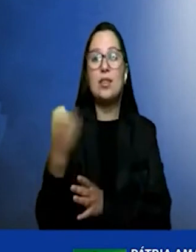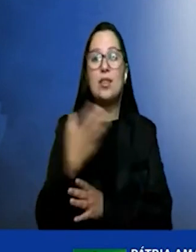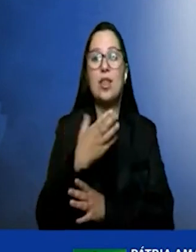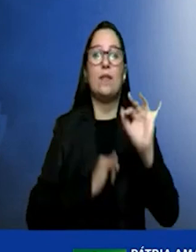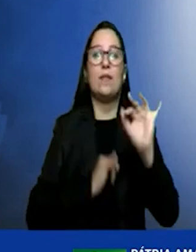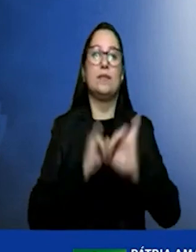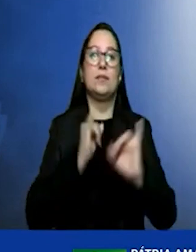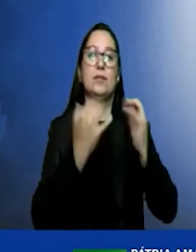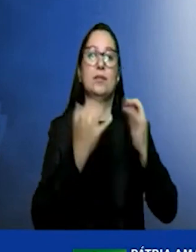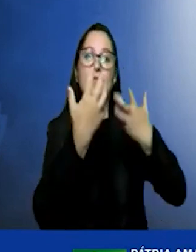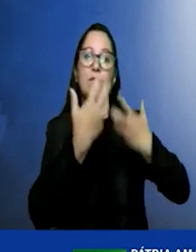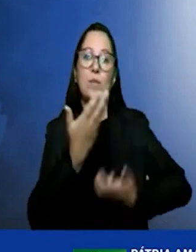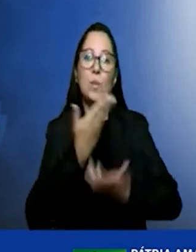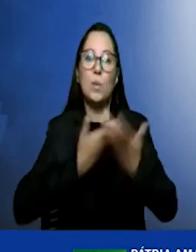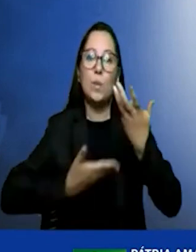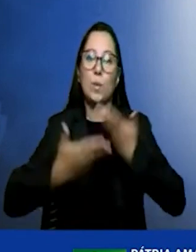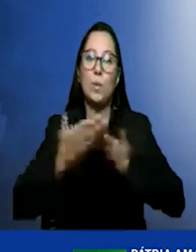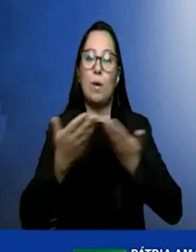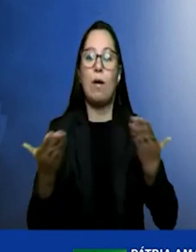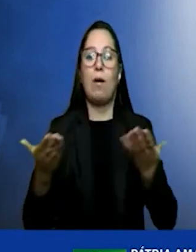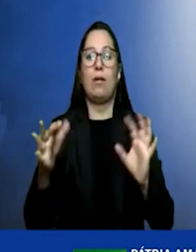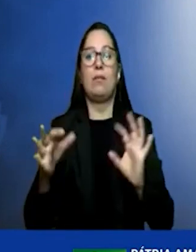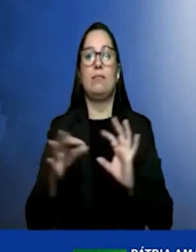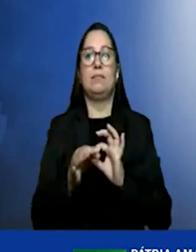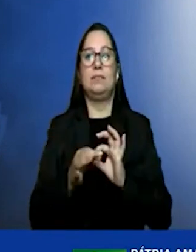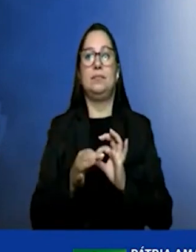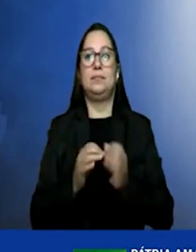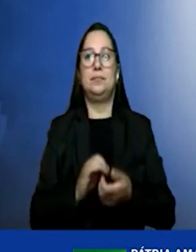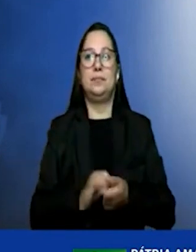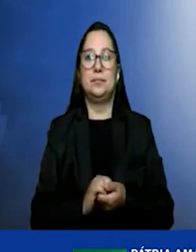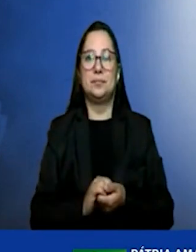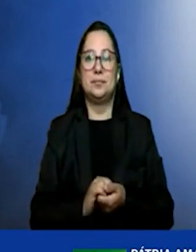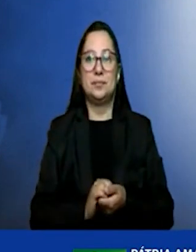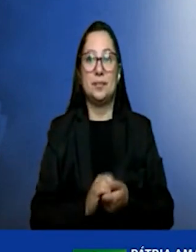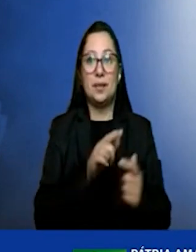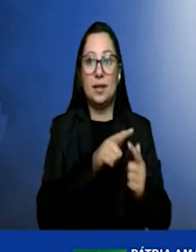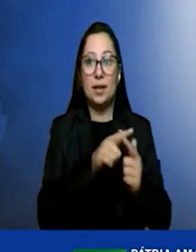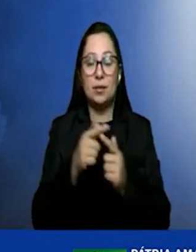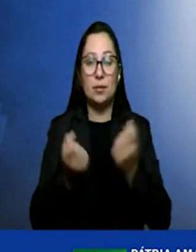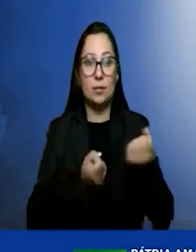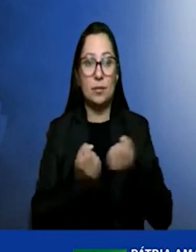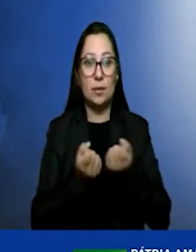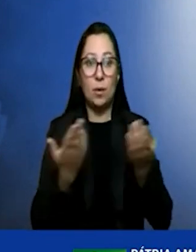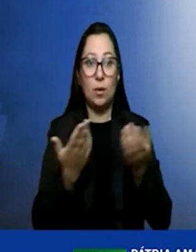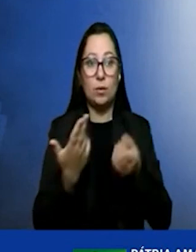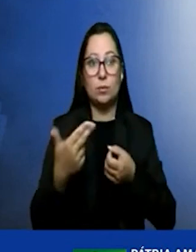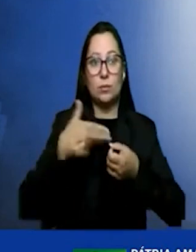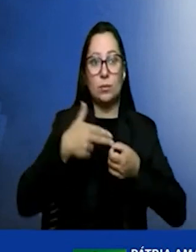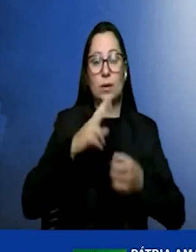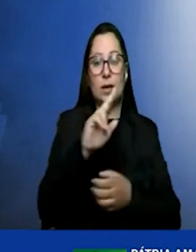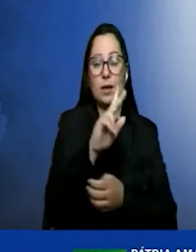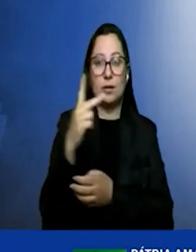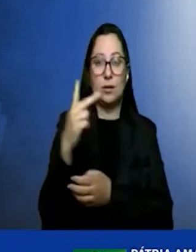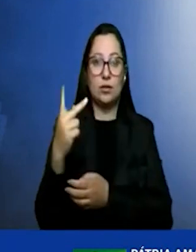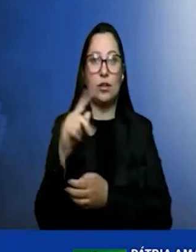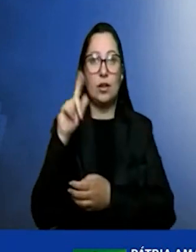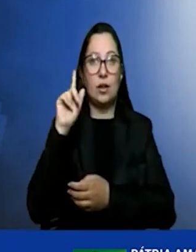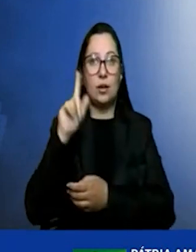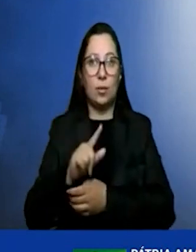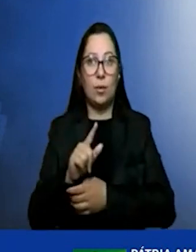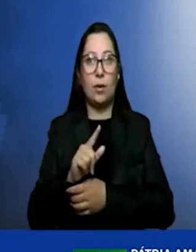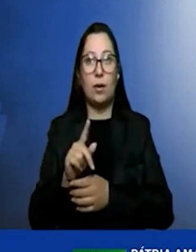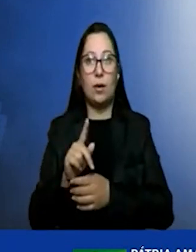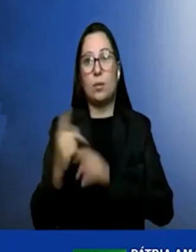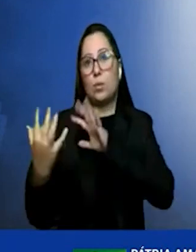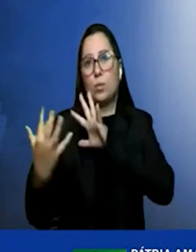articule com a indústria atual. E, obviamente, é um tipo de veículo que hoje é abastecido pelo hidrogênio que é disponibilizado no mundo, que